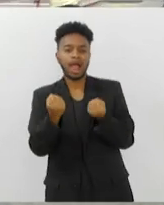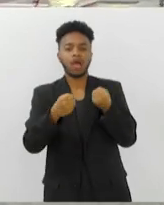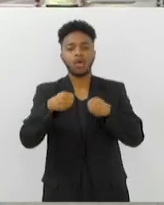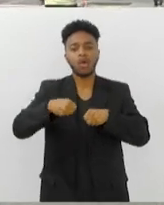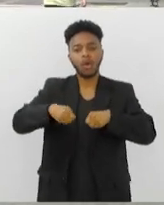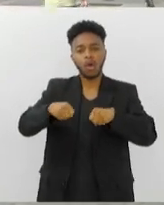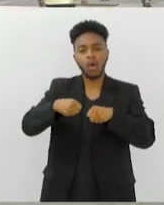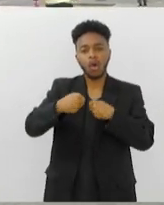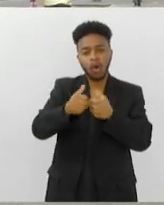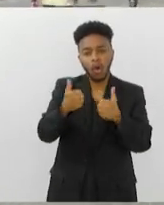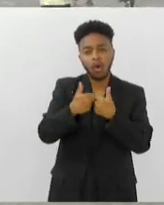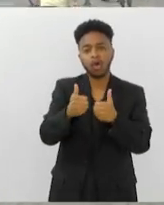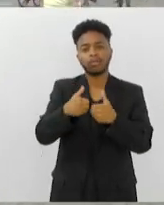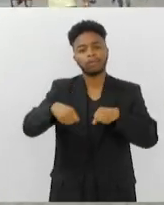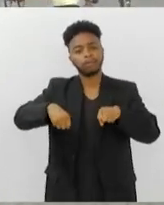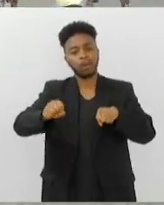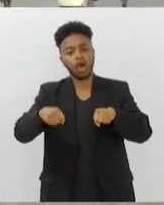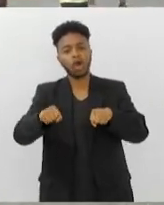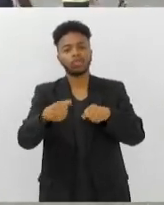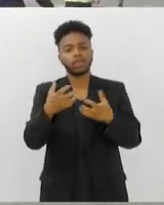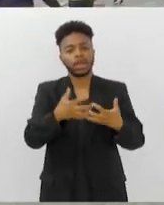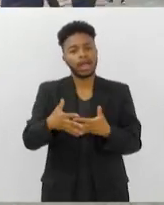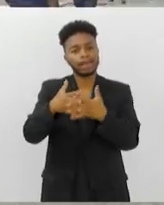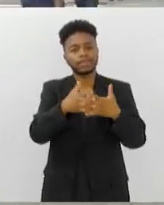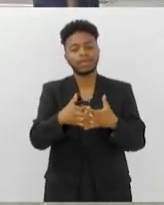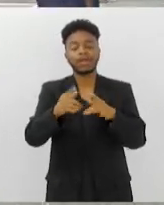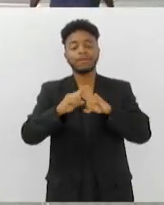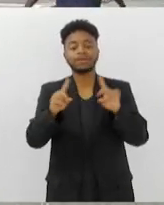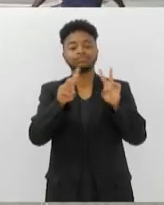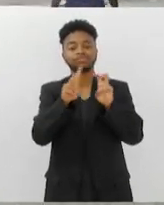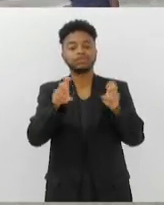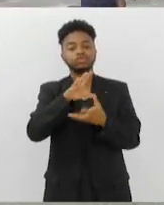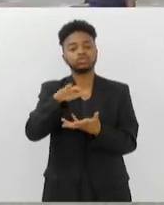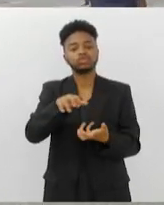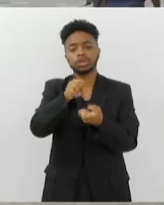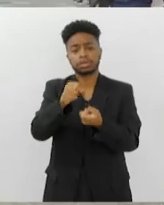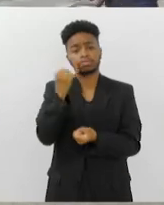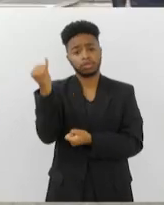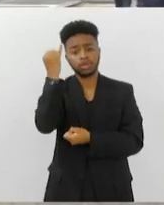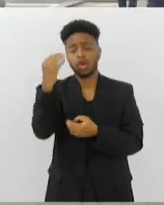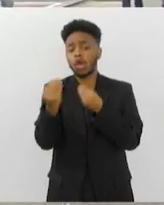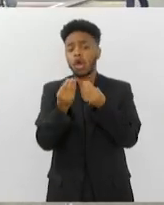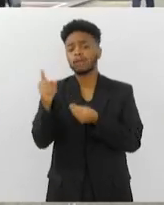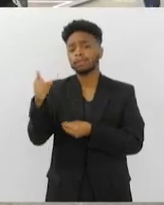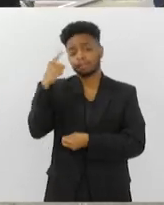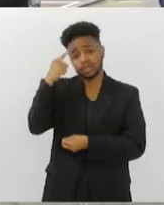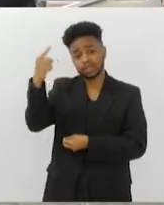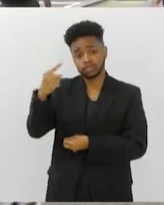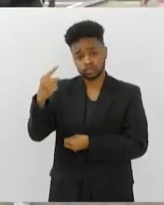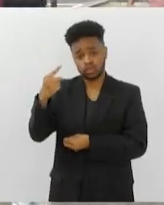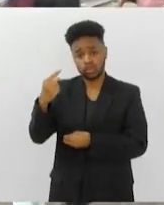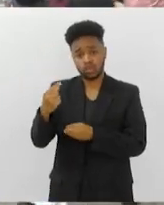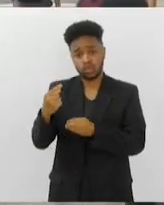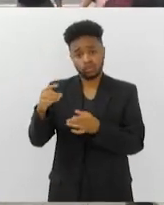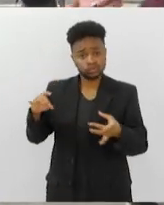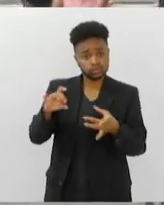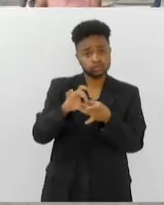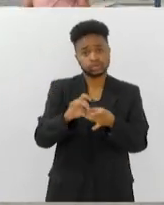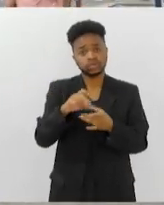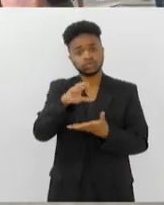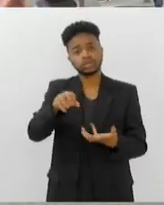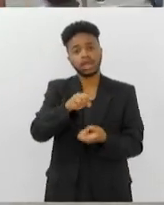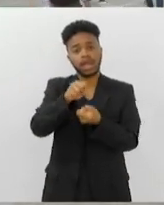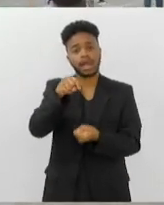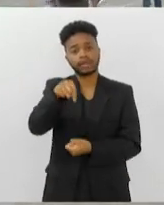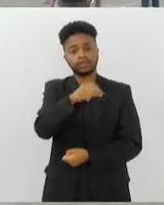moto, de caminhão. E essa questão da sustentabilidade é muito importante. Como é que foi esse pensamento de trazer essa questão da sustentabilidade para o nosso país?